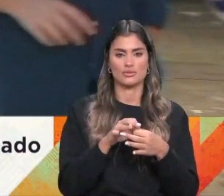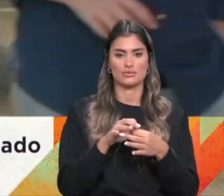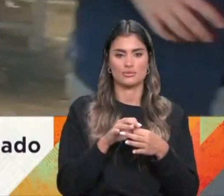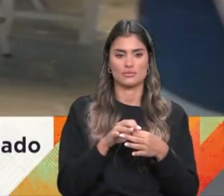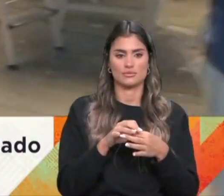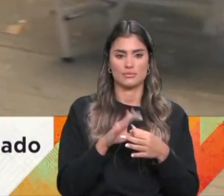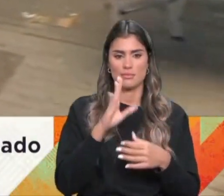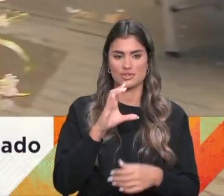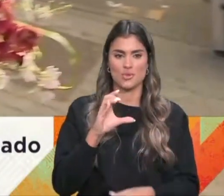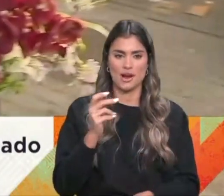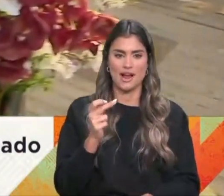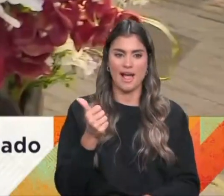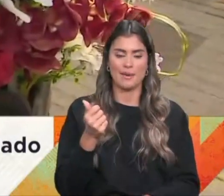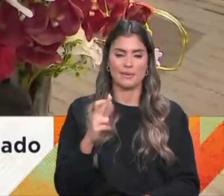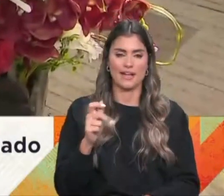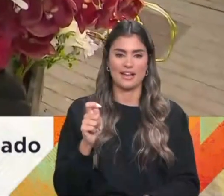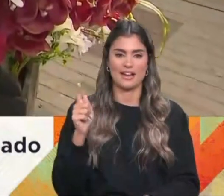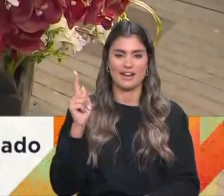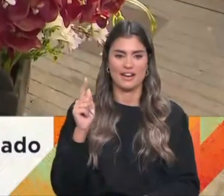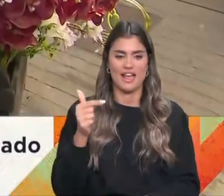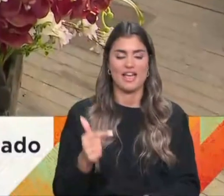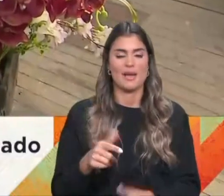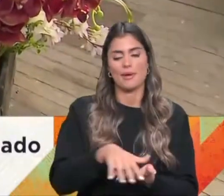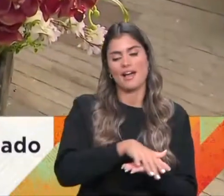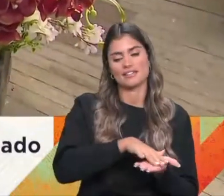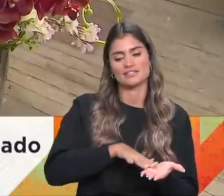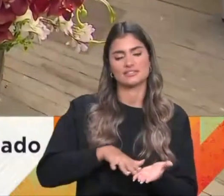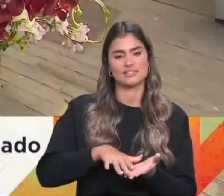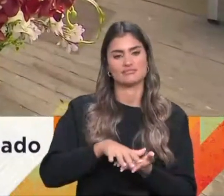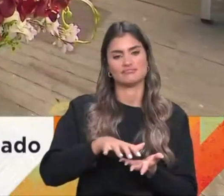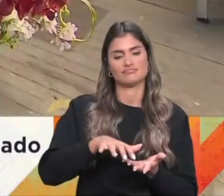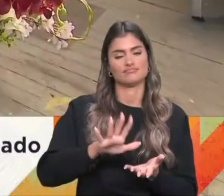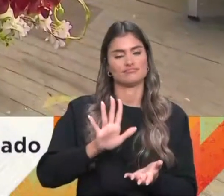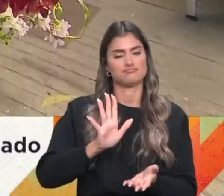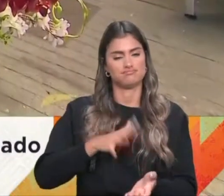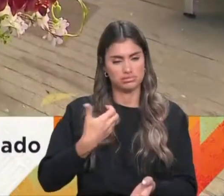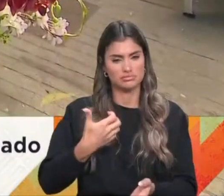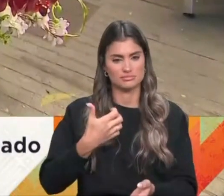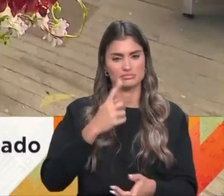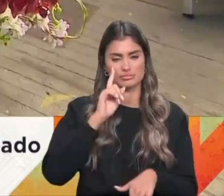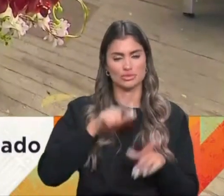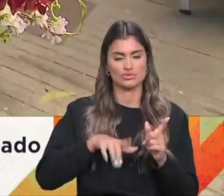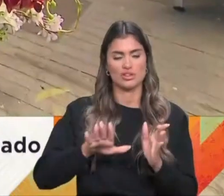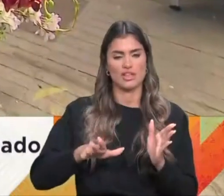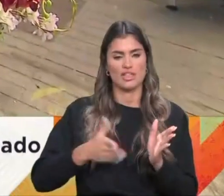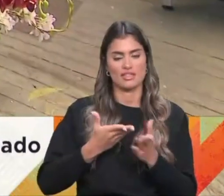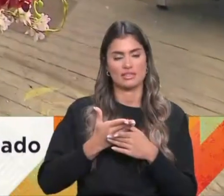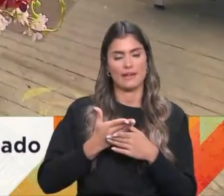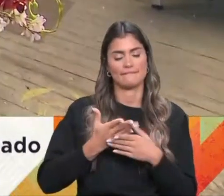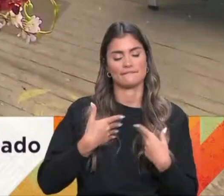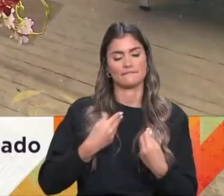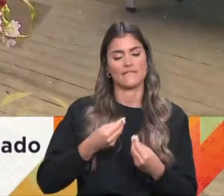o espetáculo tem, apesar de a base ser uma revolta séria, uma revolta popular que inspirou todo o país. e uma